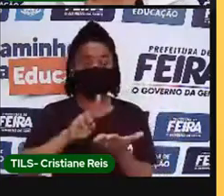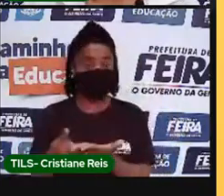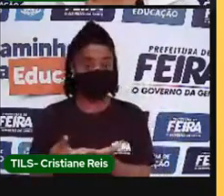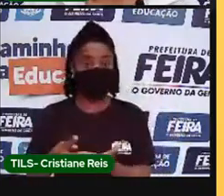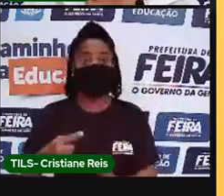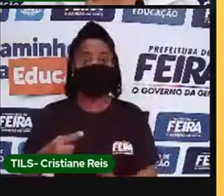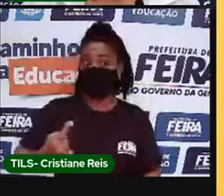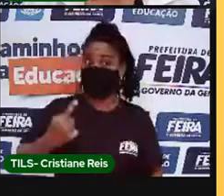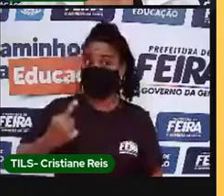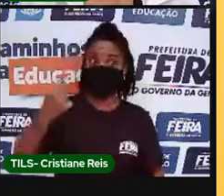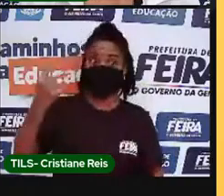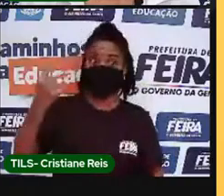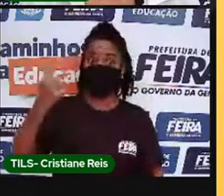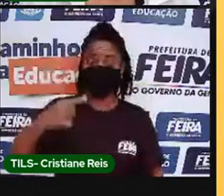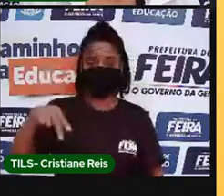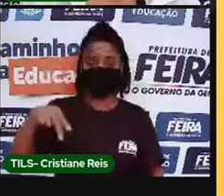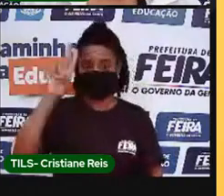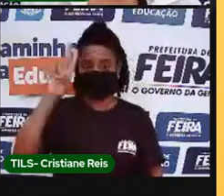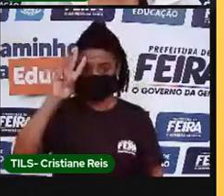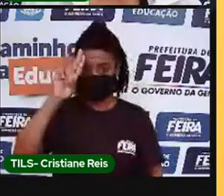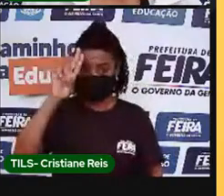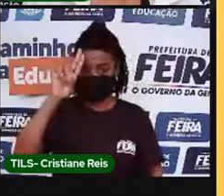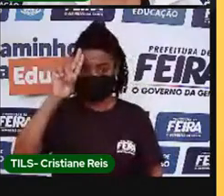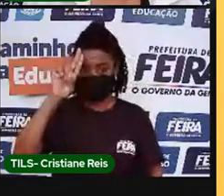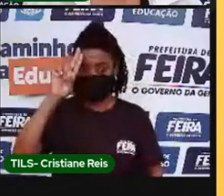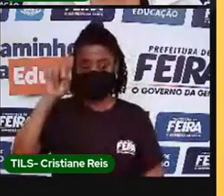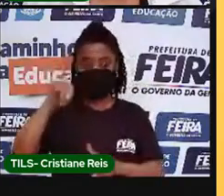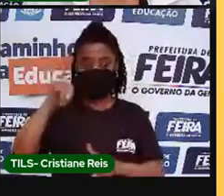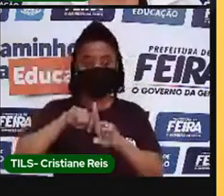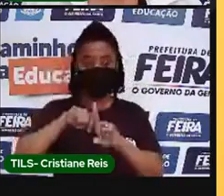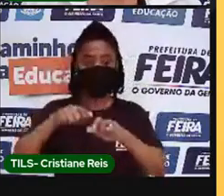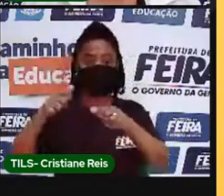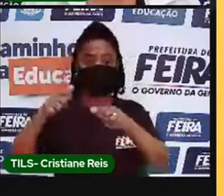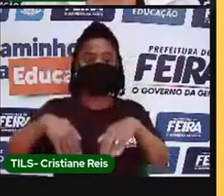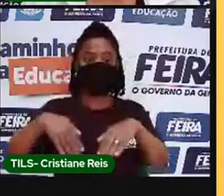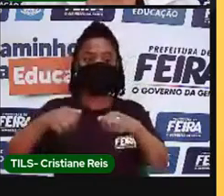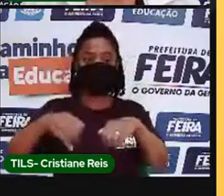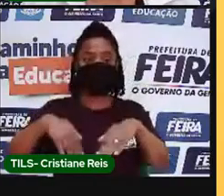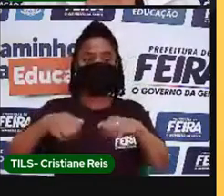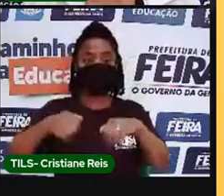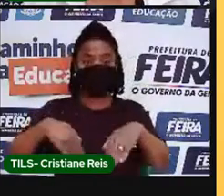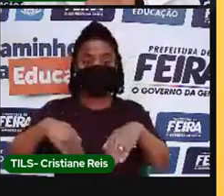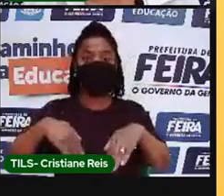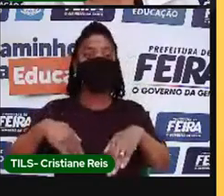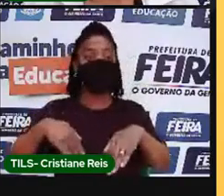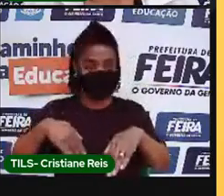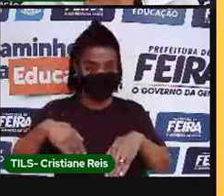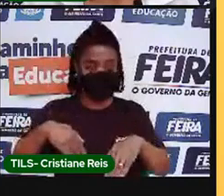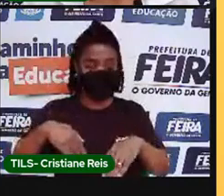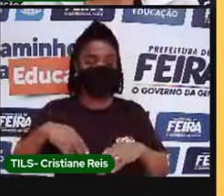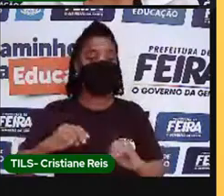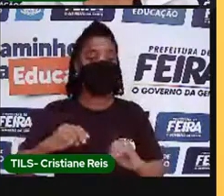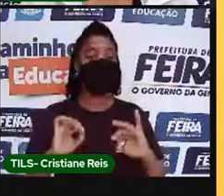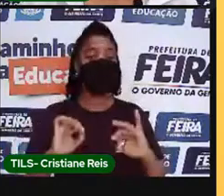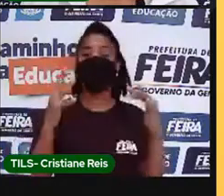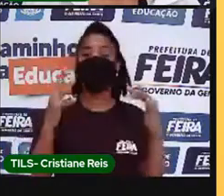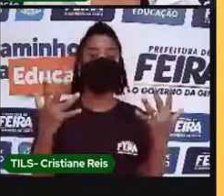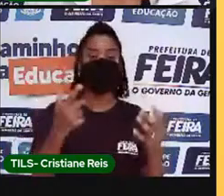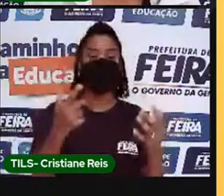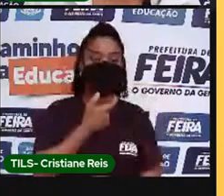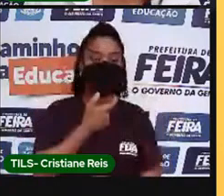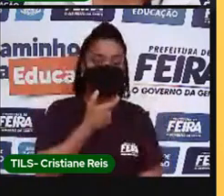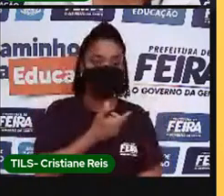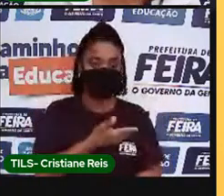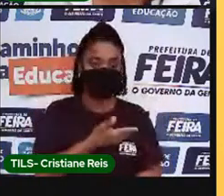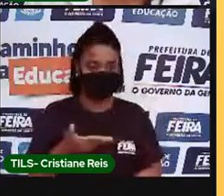setembro, comemora-se Labor's Day, dia do trabalho. Diferente